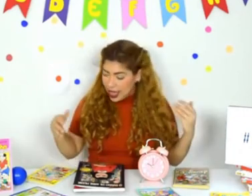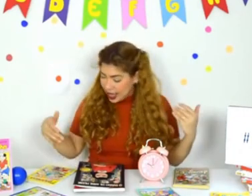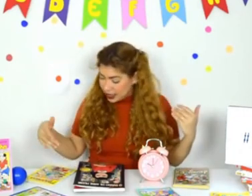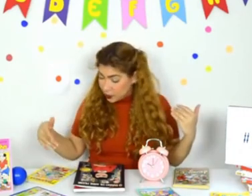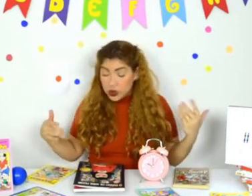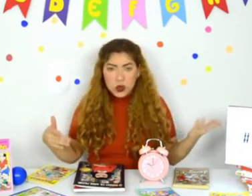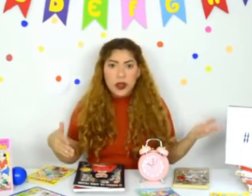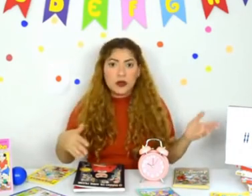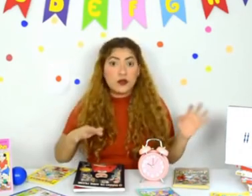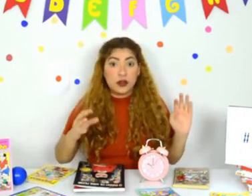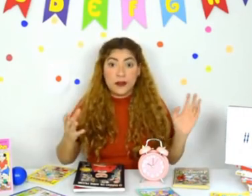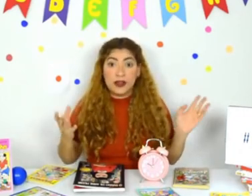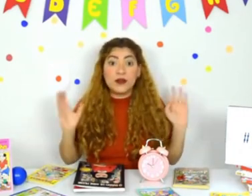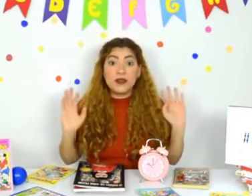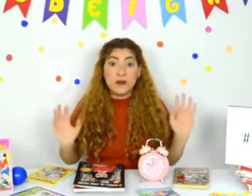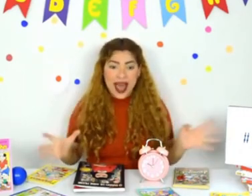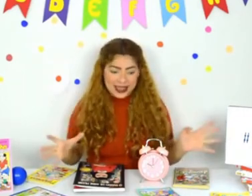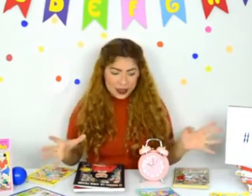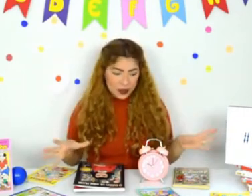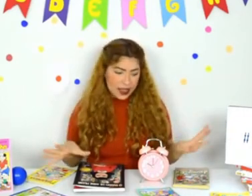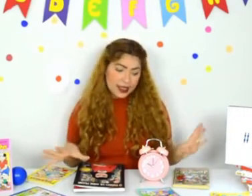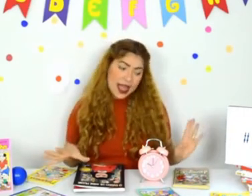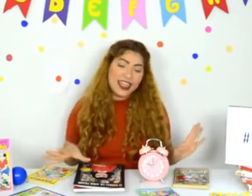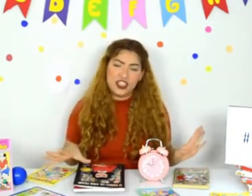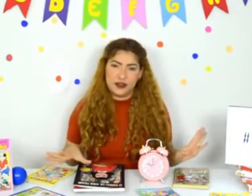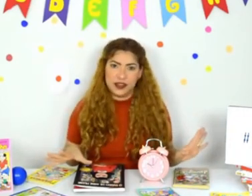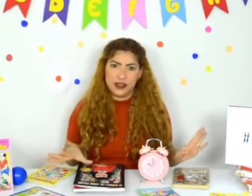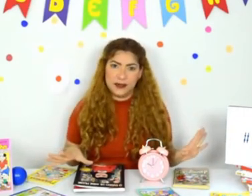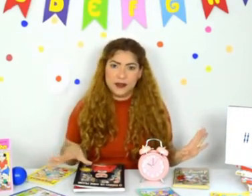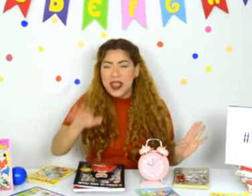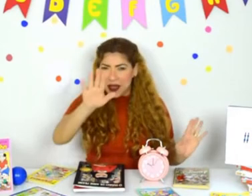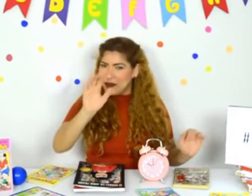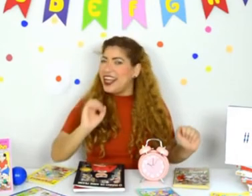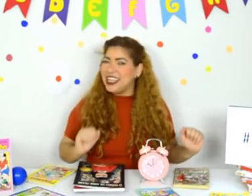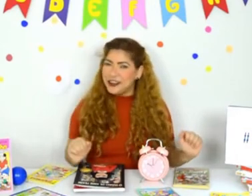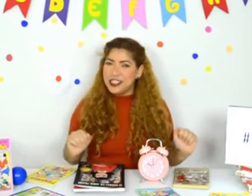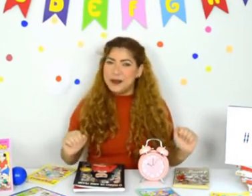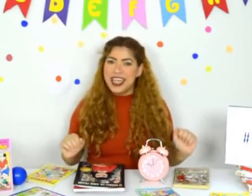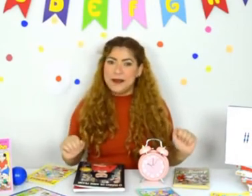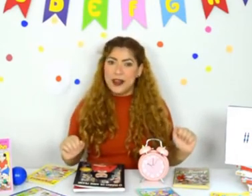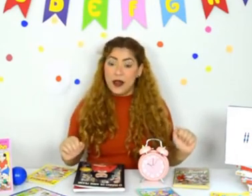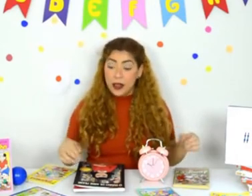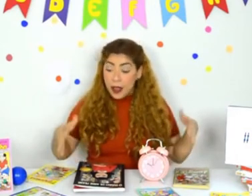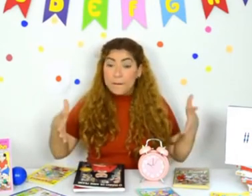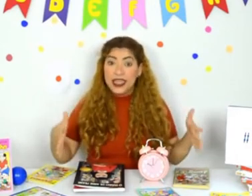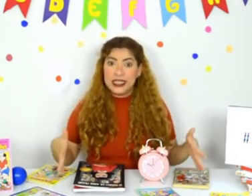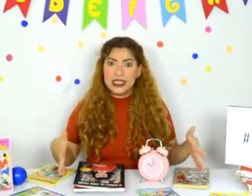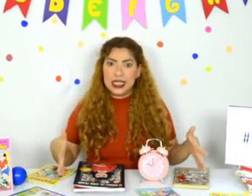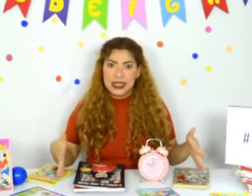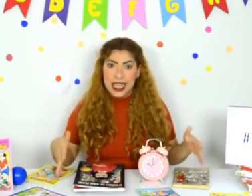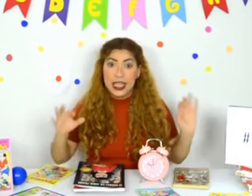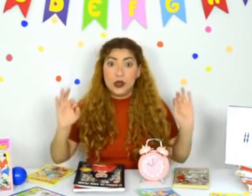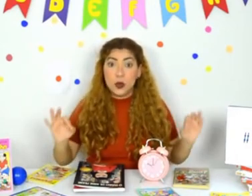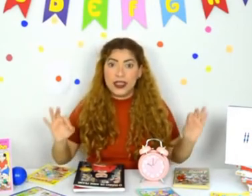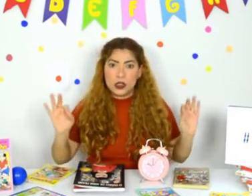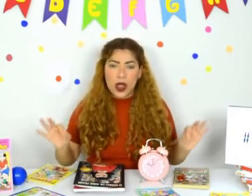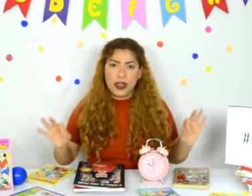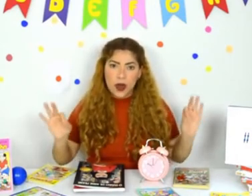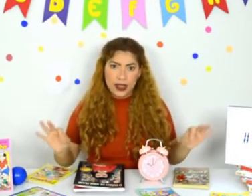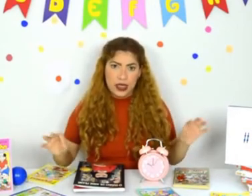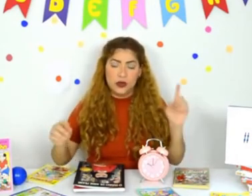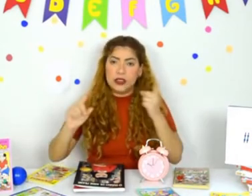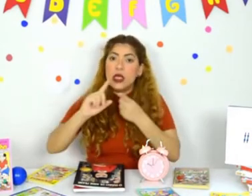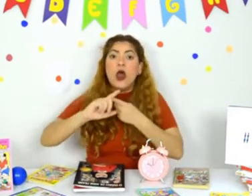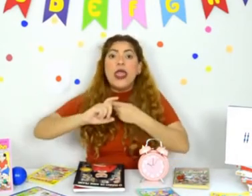histórias, elas possuem os fundamentos básicos das narrativas. Peraí que eu vou te explicar melhor. Precisa ter numa